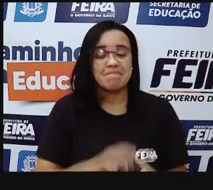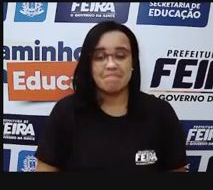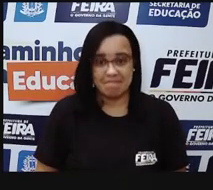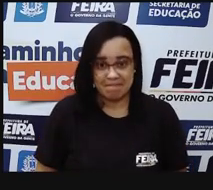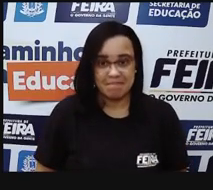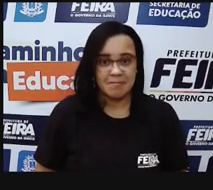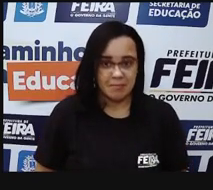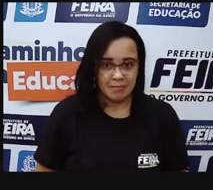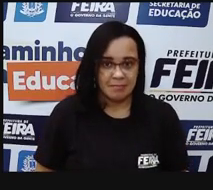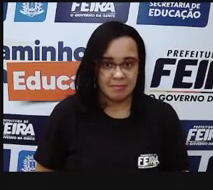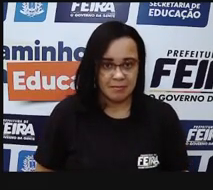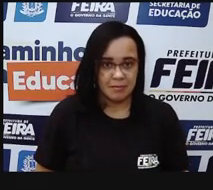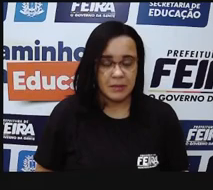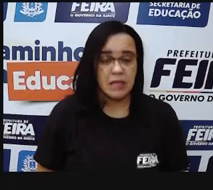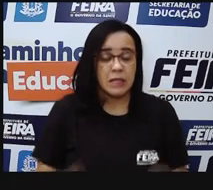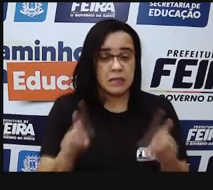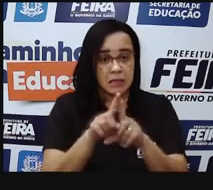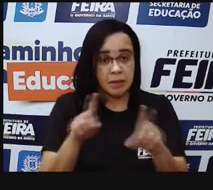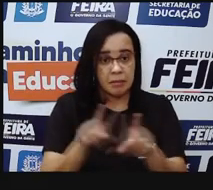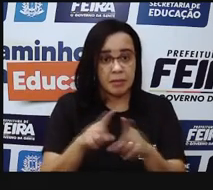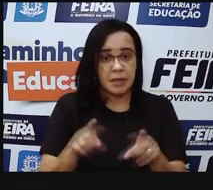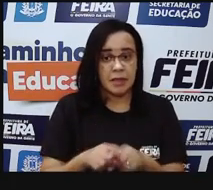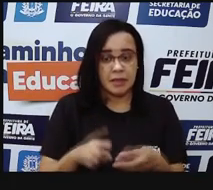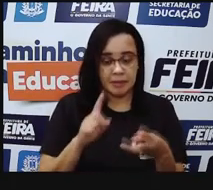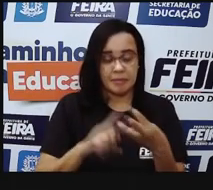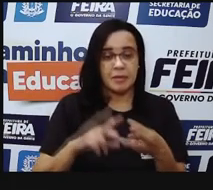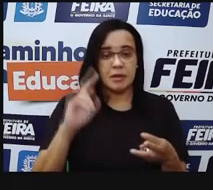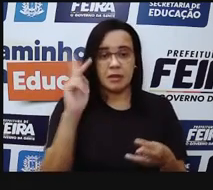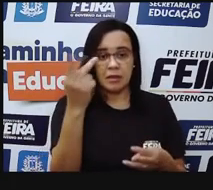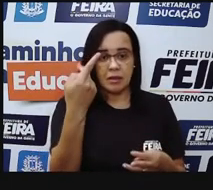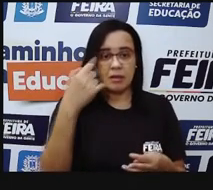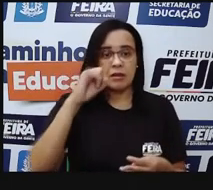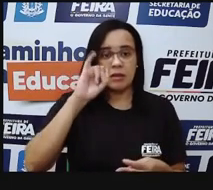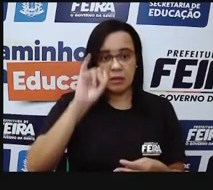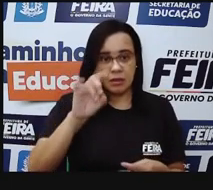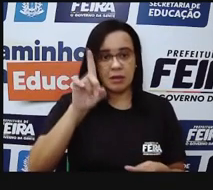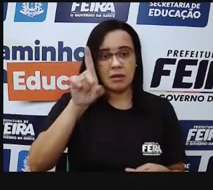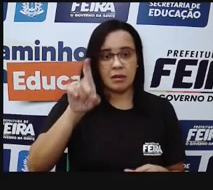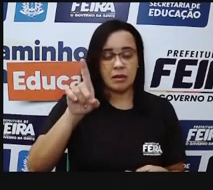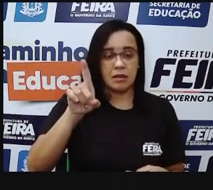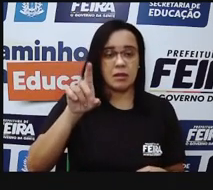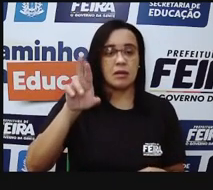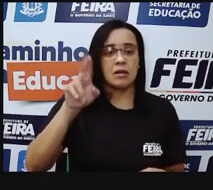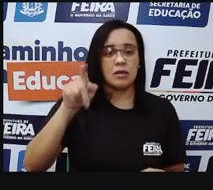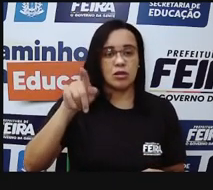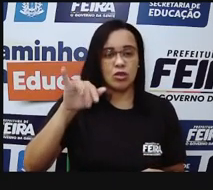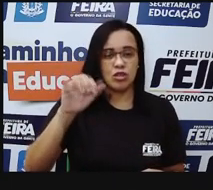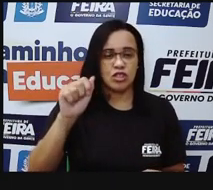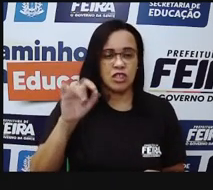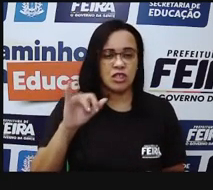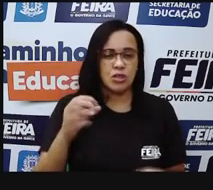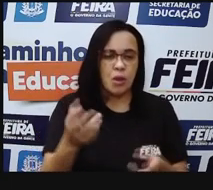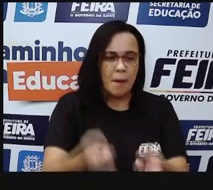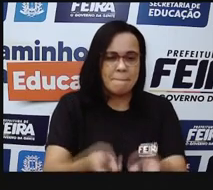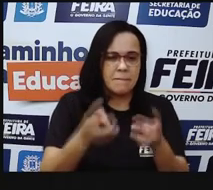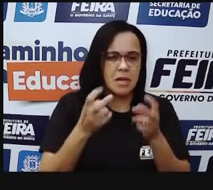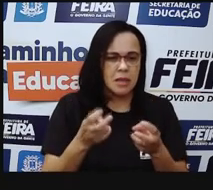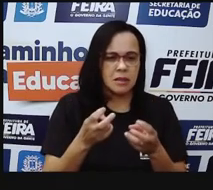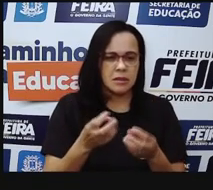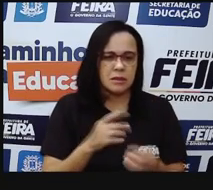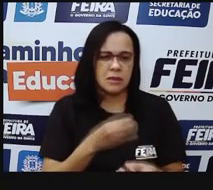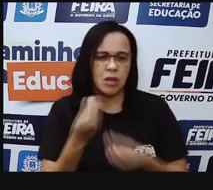presença de hidrogênio. Hidrogênio não tem muito a ver com acidez, tá? Nas